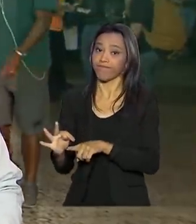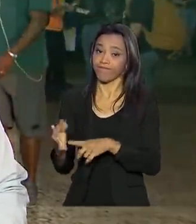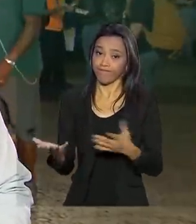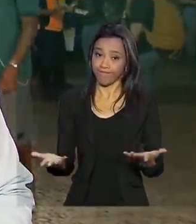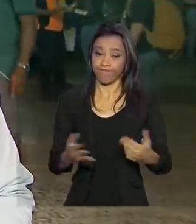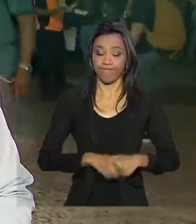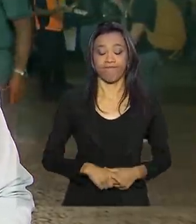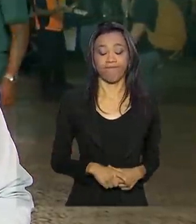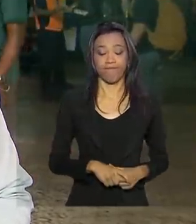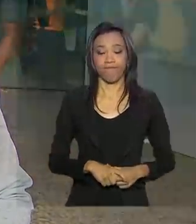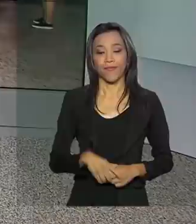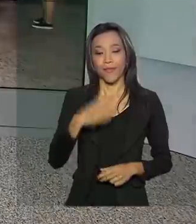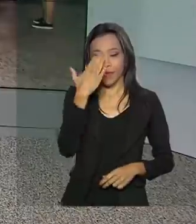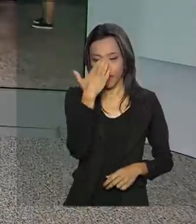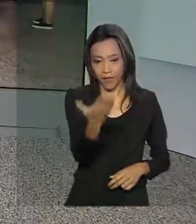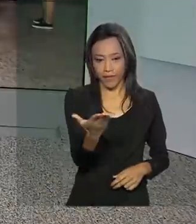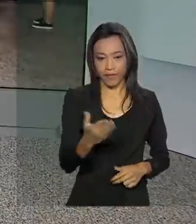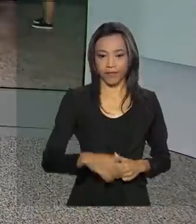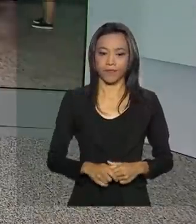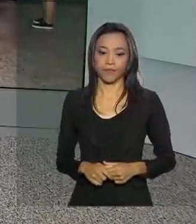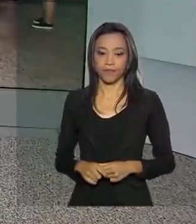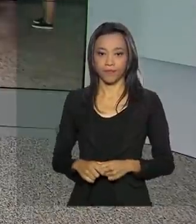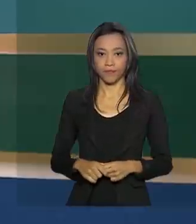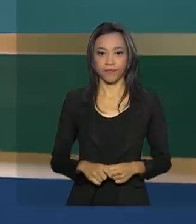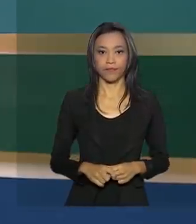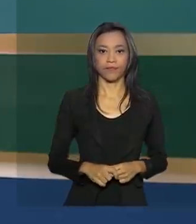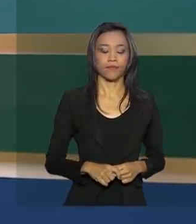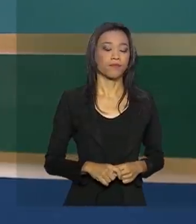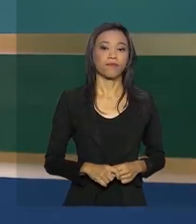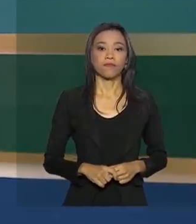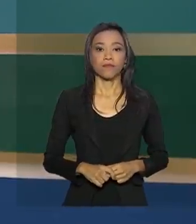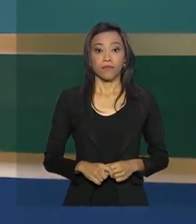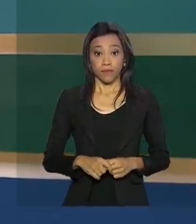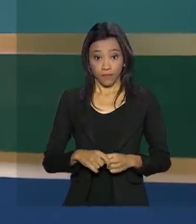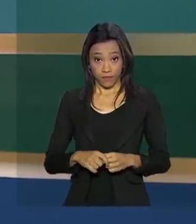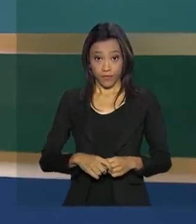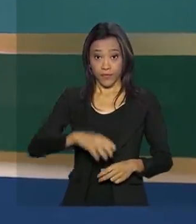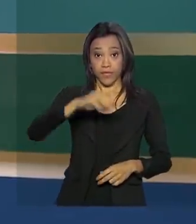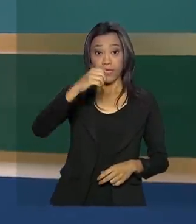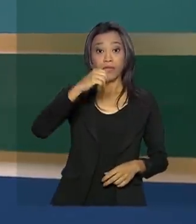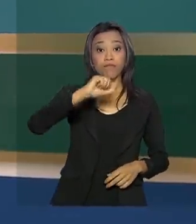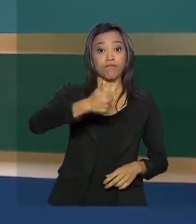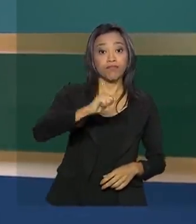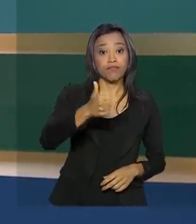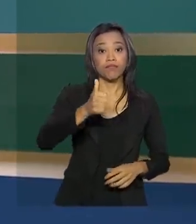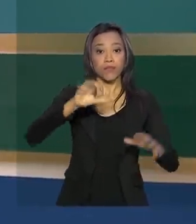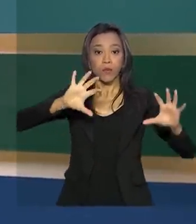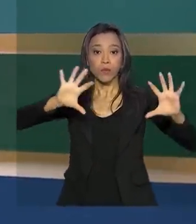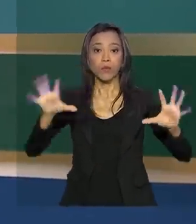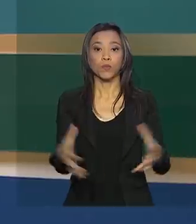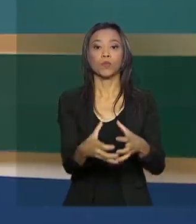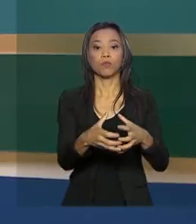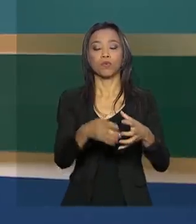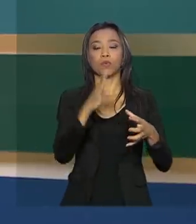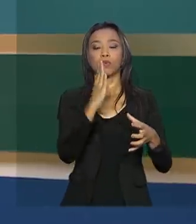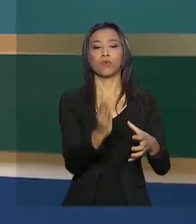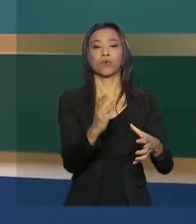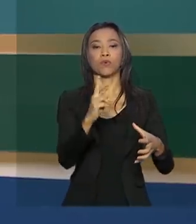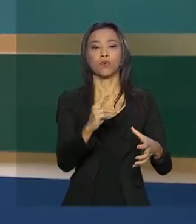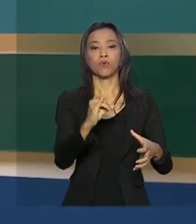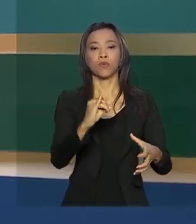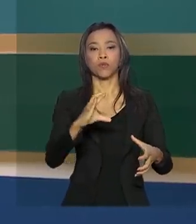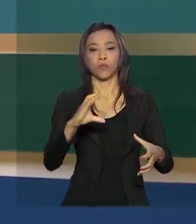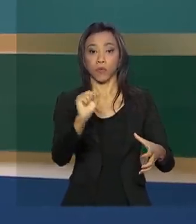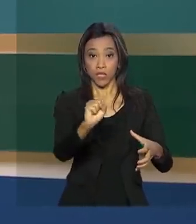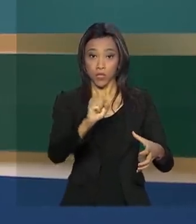Mara. Obrigada, Tiago. E na 11ª cúpula do BRICS, o Brasil entregou a